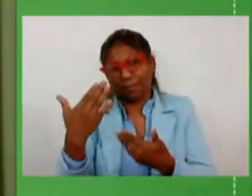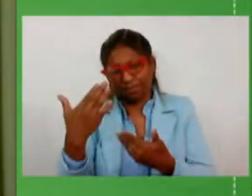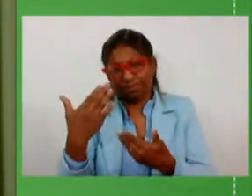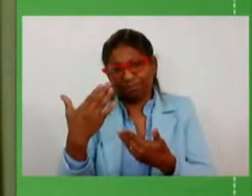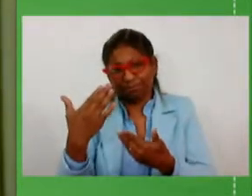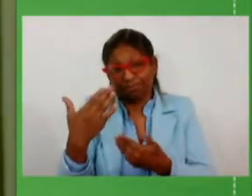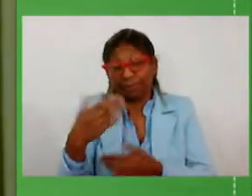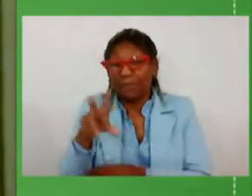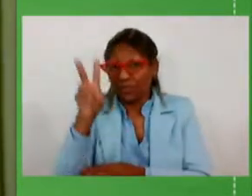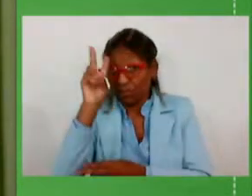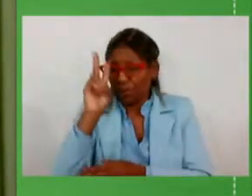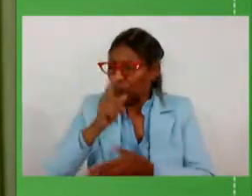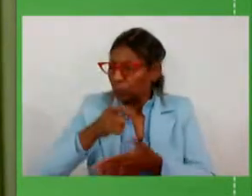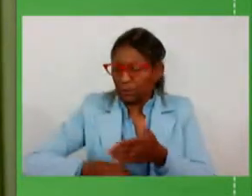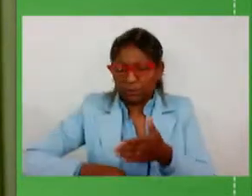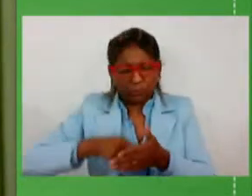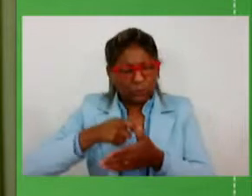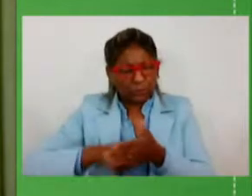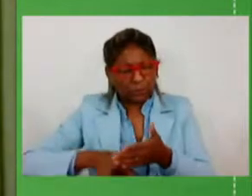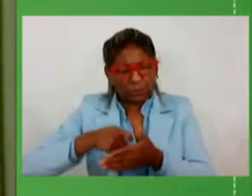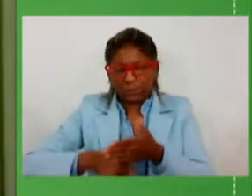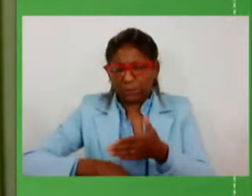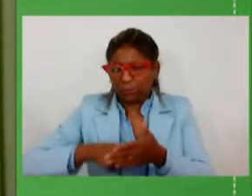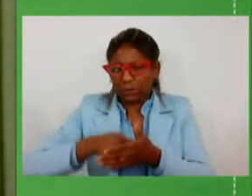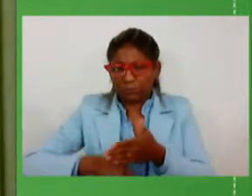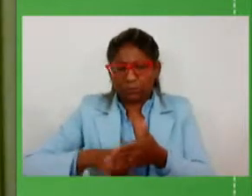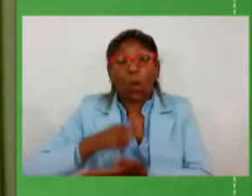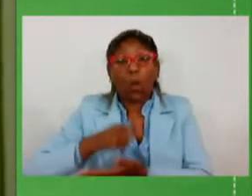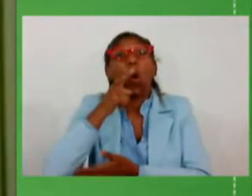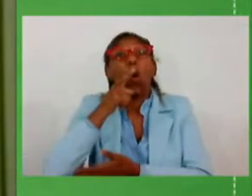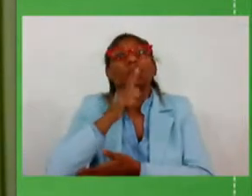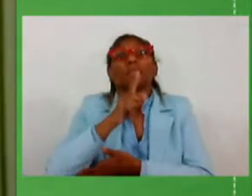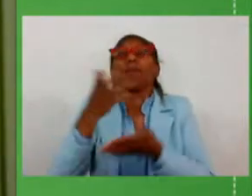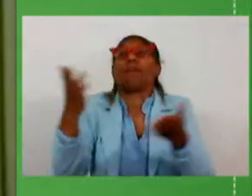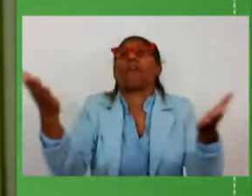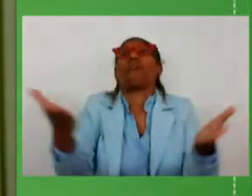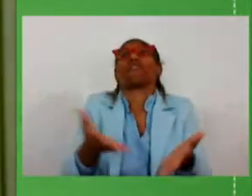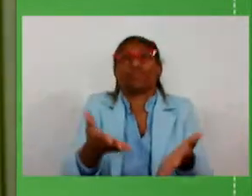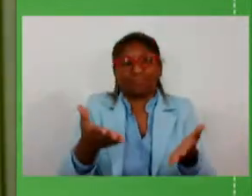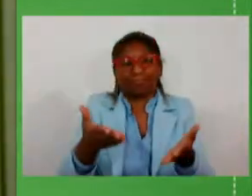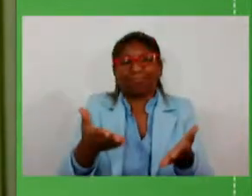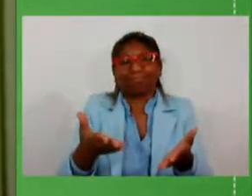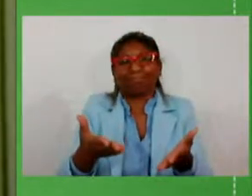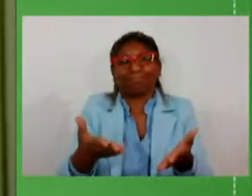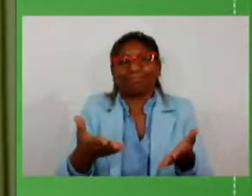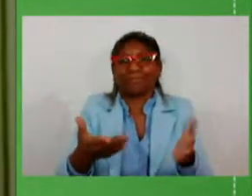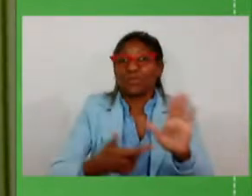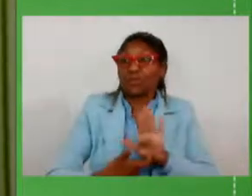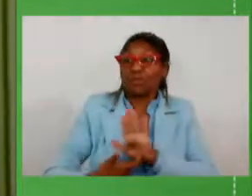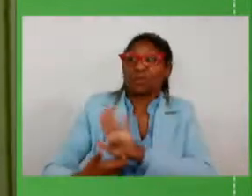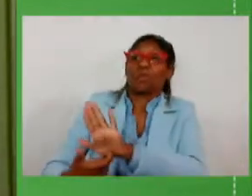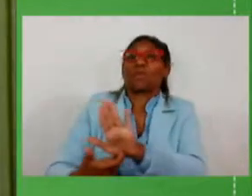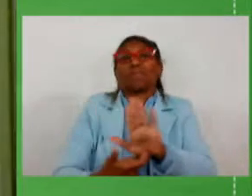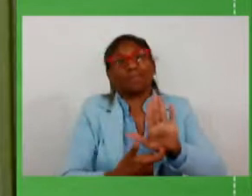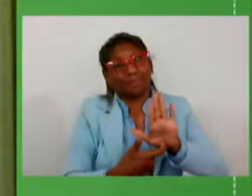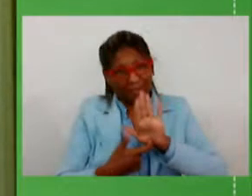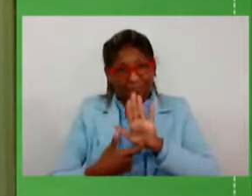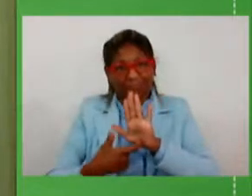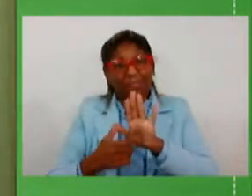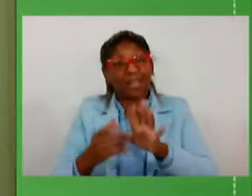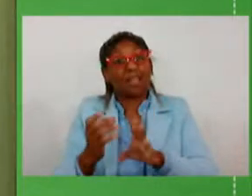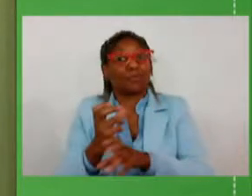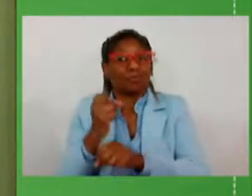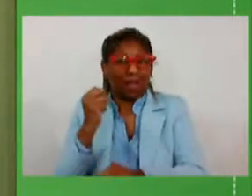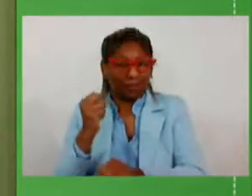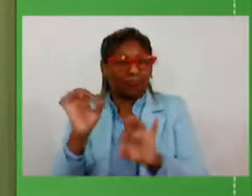quanto que lutamos desde muito tempo para que isso chegasse até esse ponto de entregar resultados reais e concretos para as pessoas que